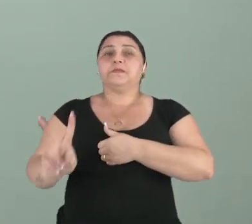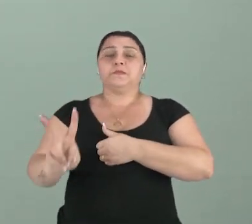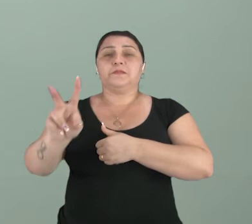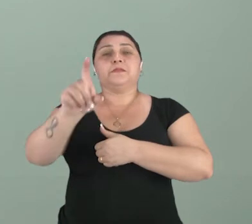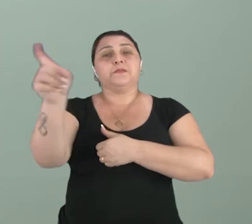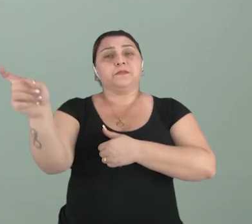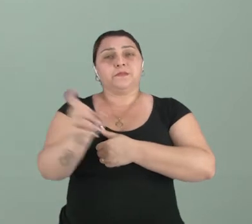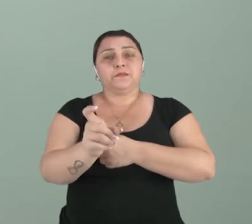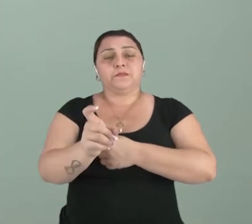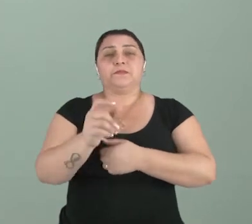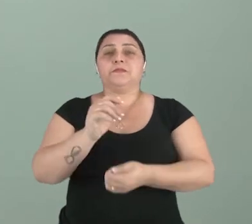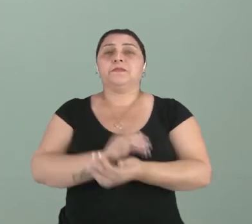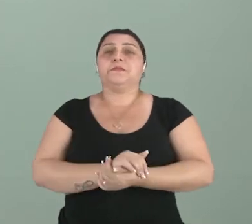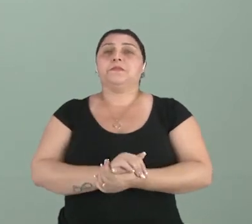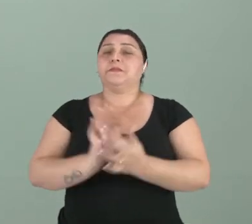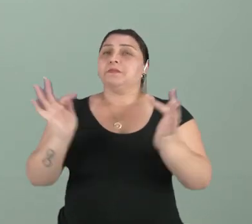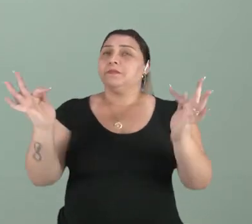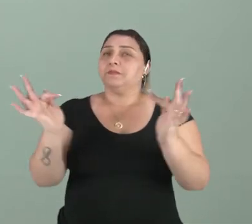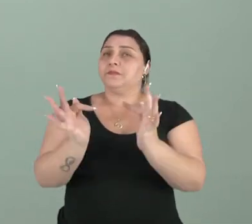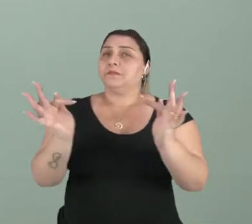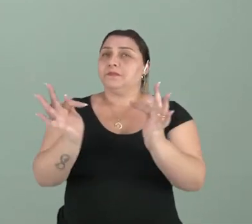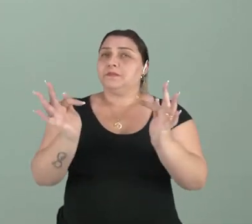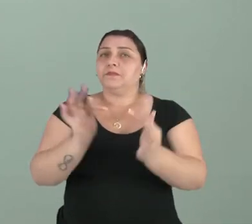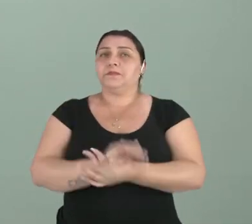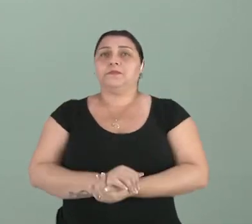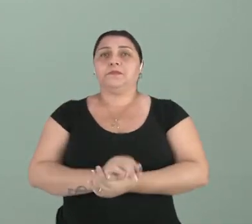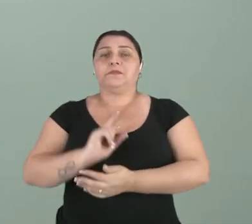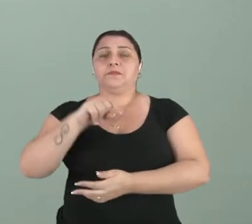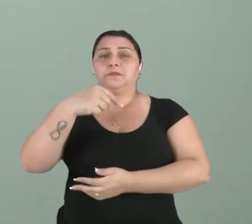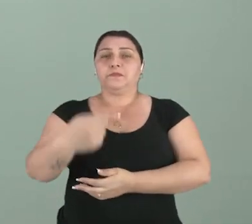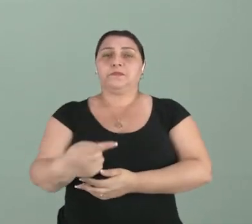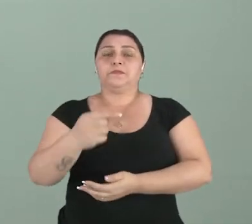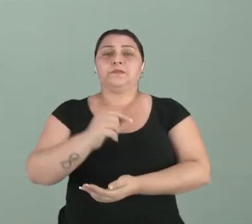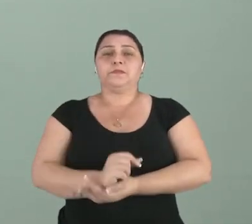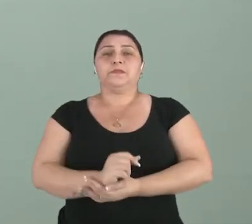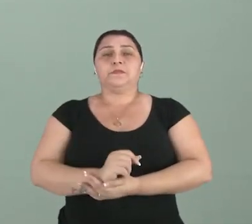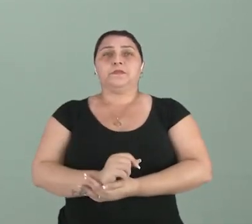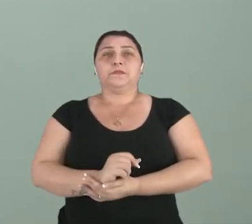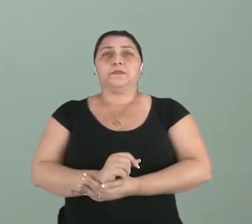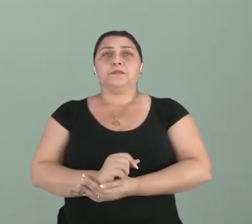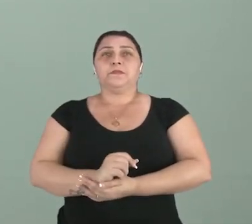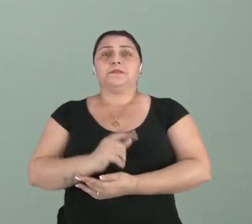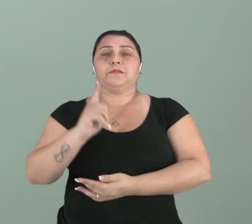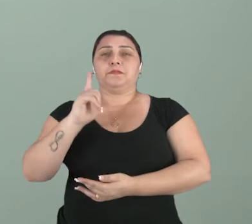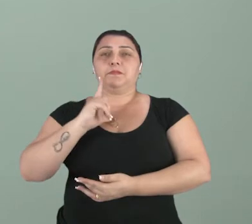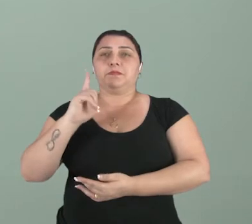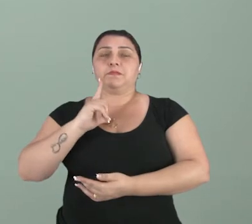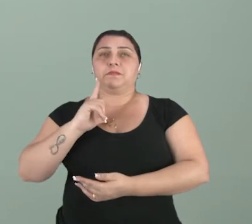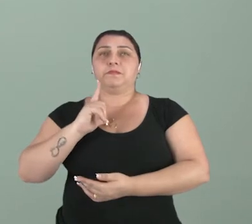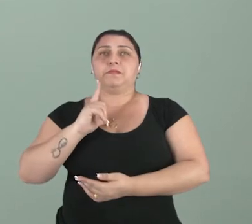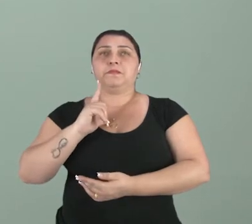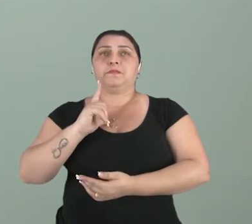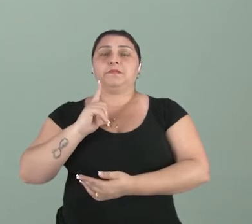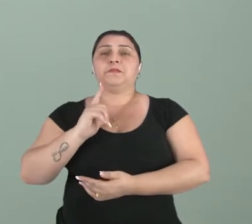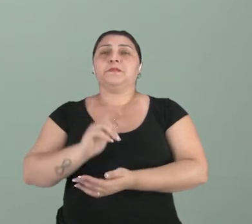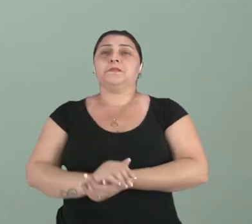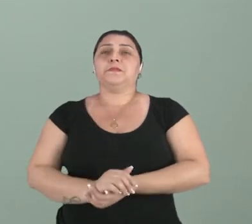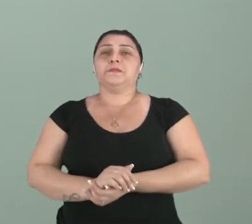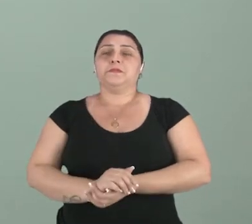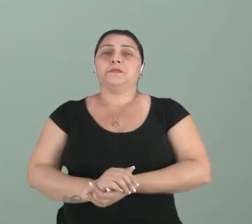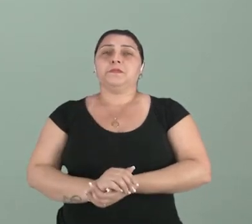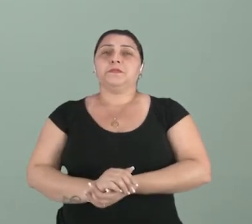valor de x na função, e, em seguida, vocês trabalham as operações de uma expressão